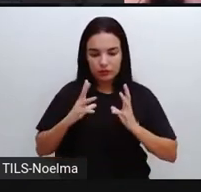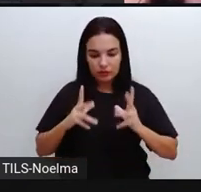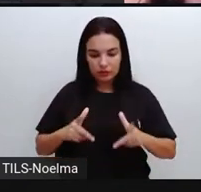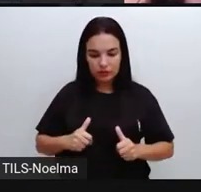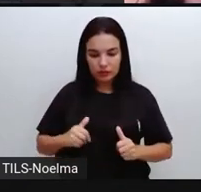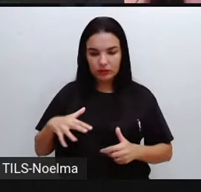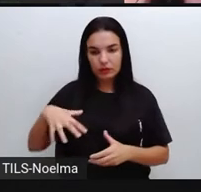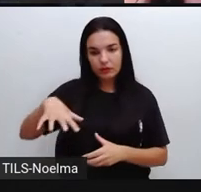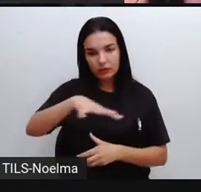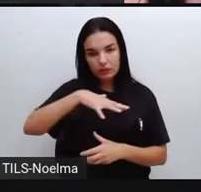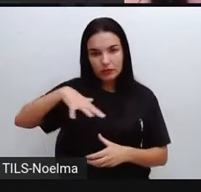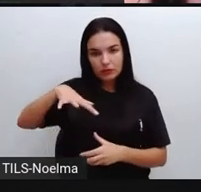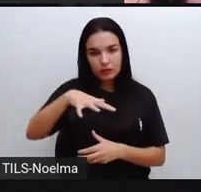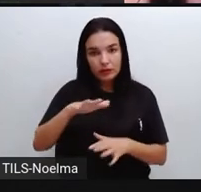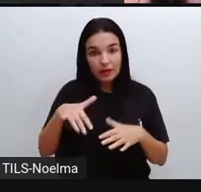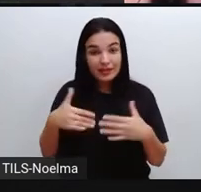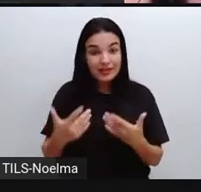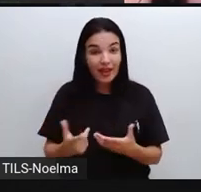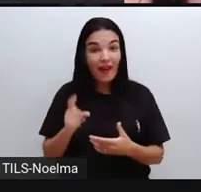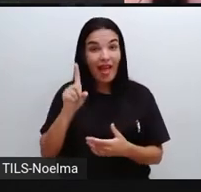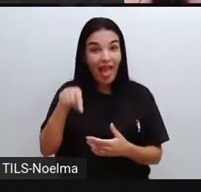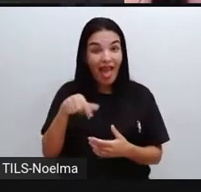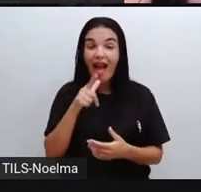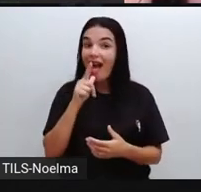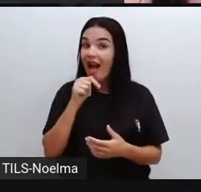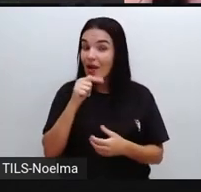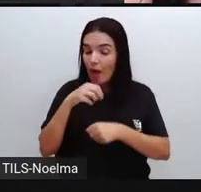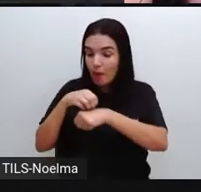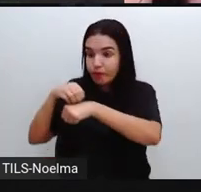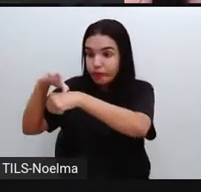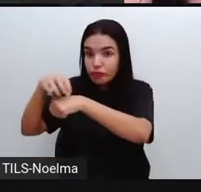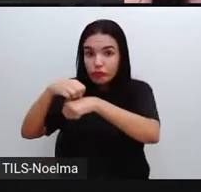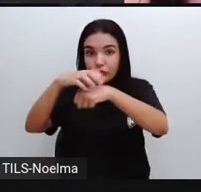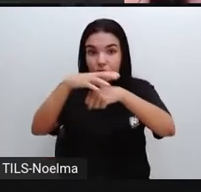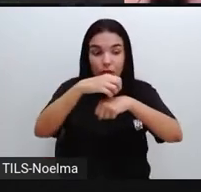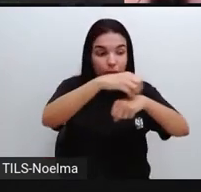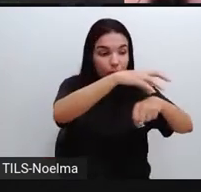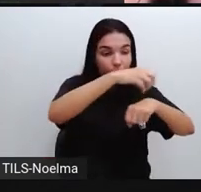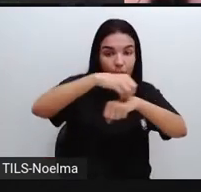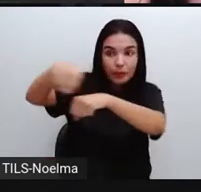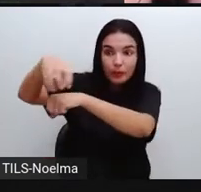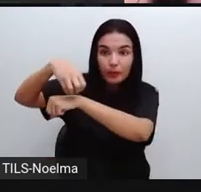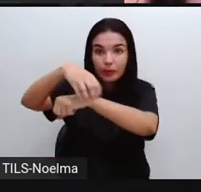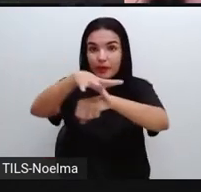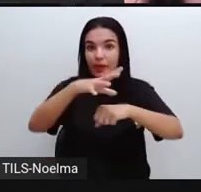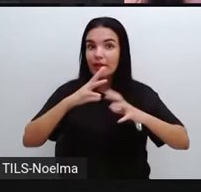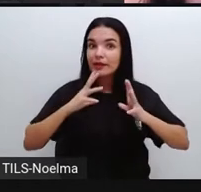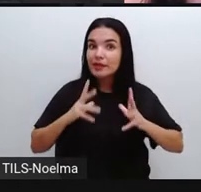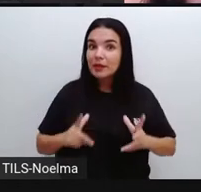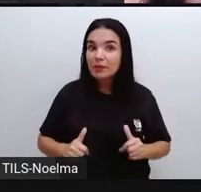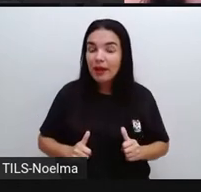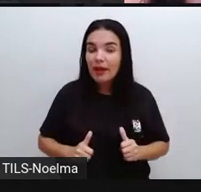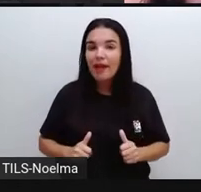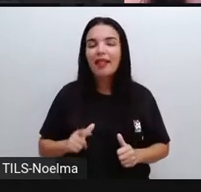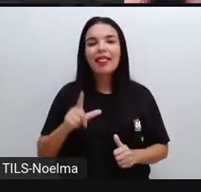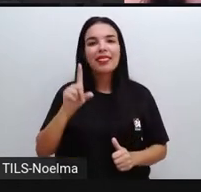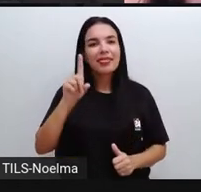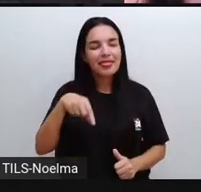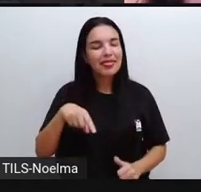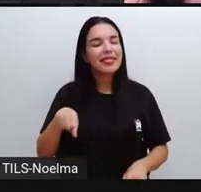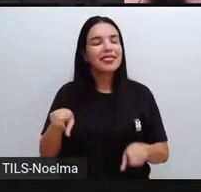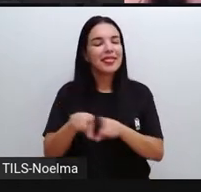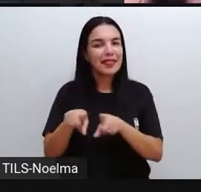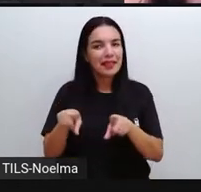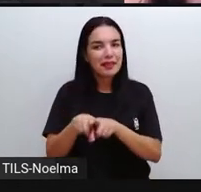Então, o abastecimento de água potável faz parte do saneamento básico.